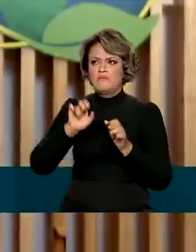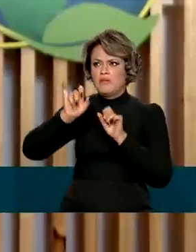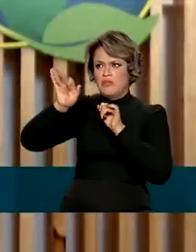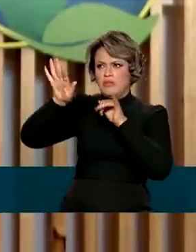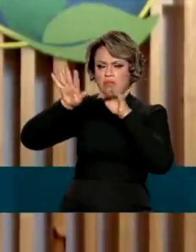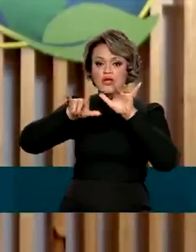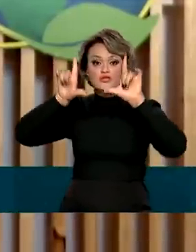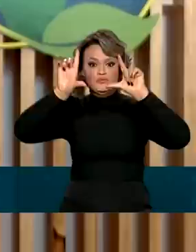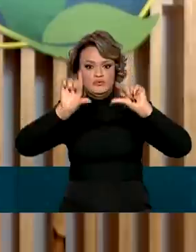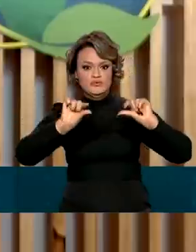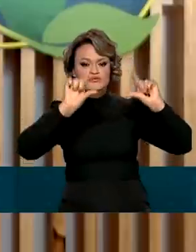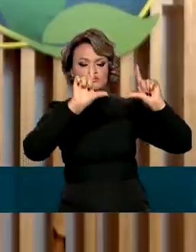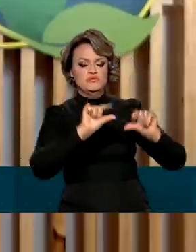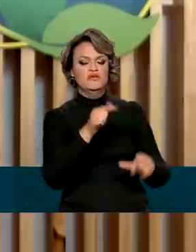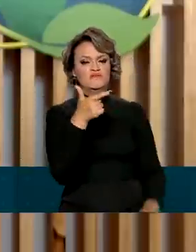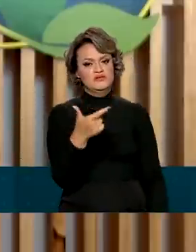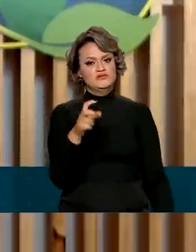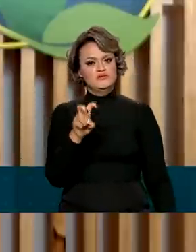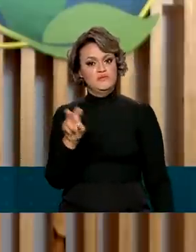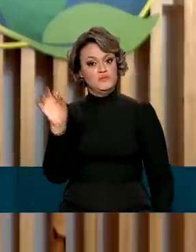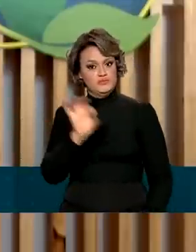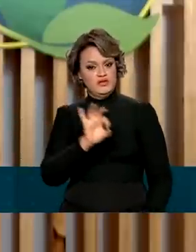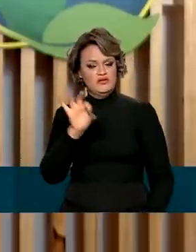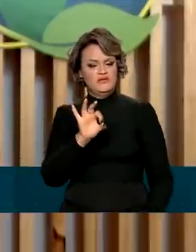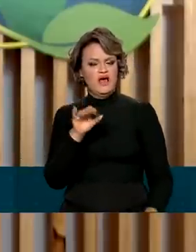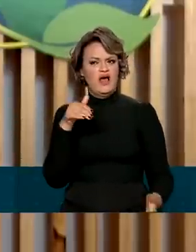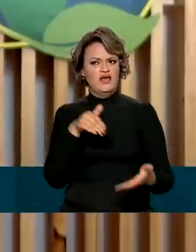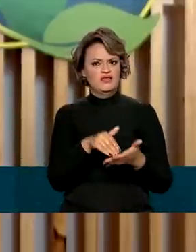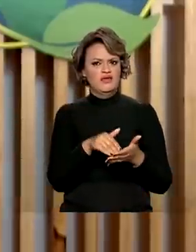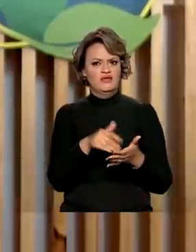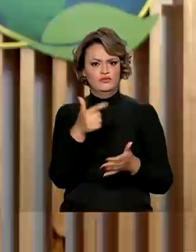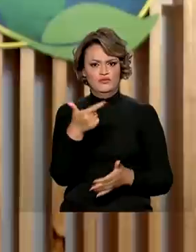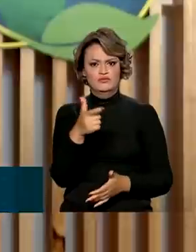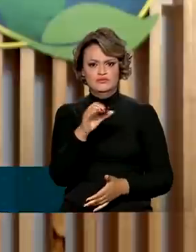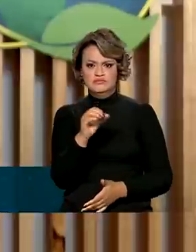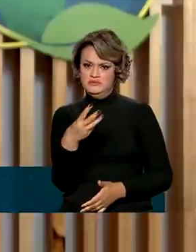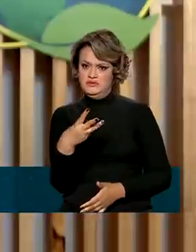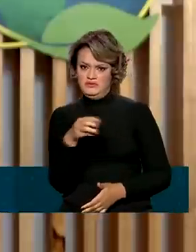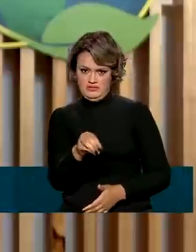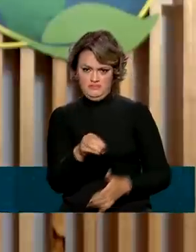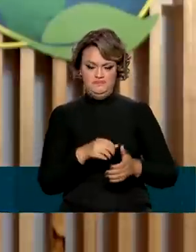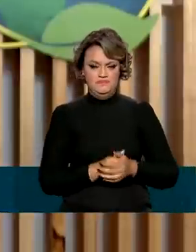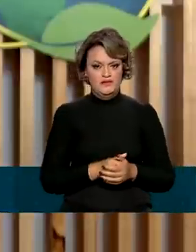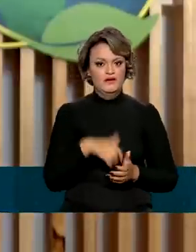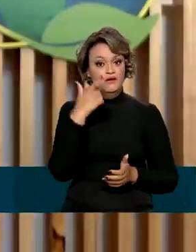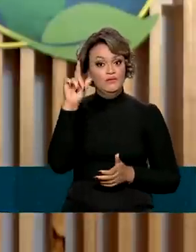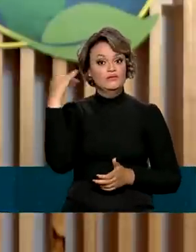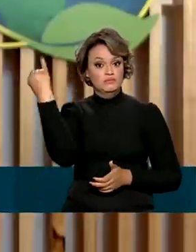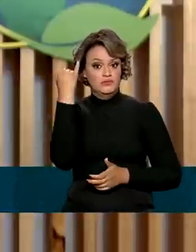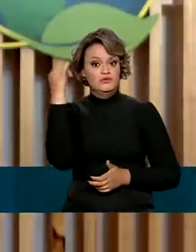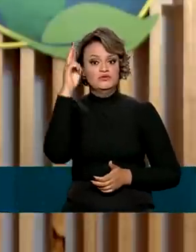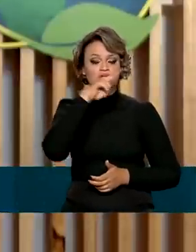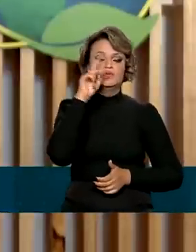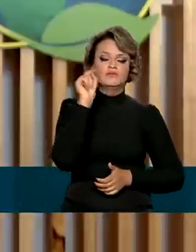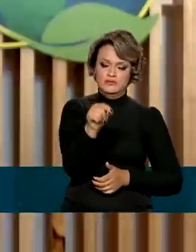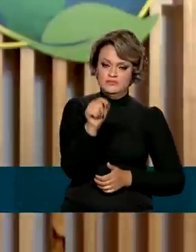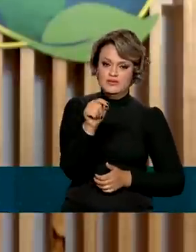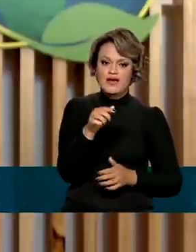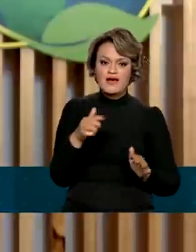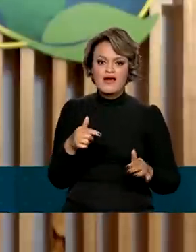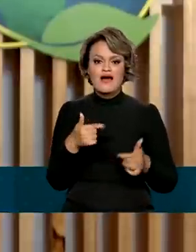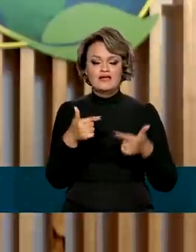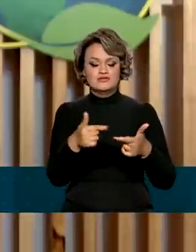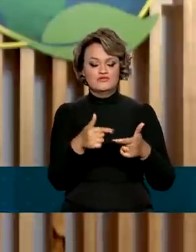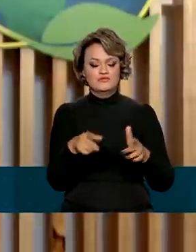nossas emissões totais em 25% até o ano de 2030. Um outro ponto importante, que é bom ressaltar, são as